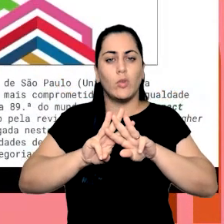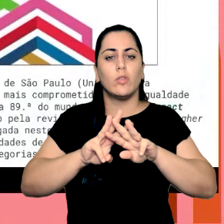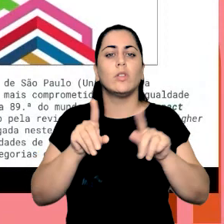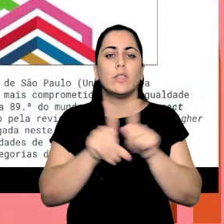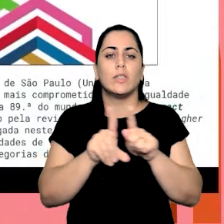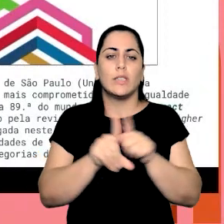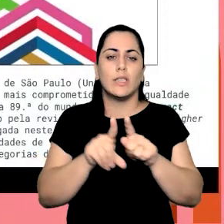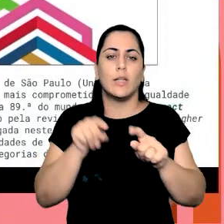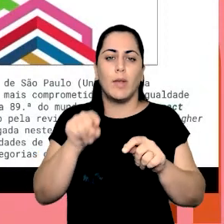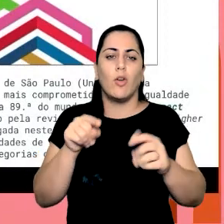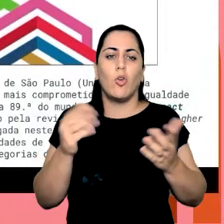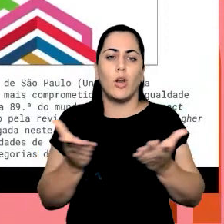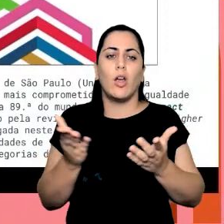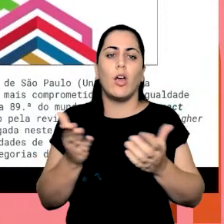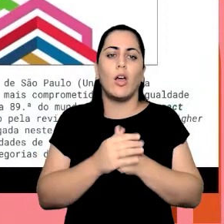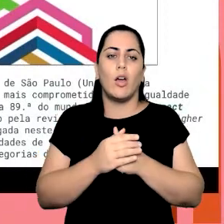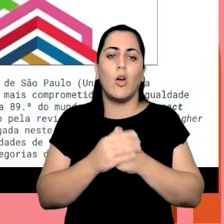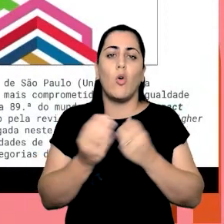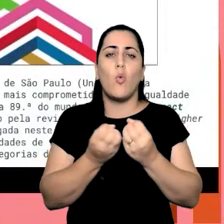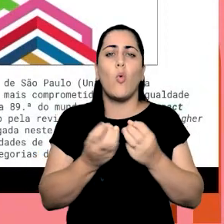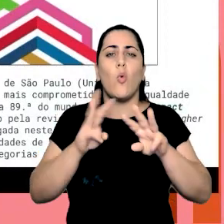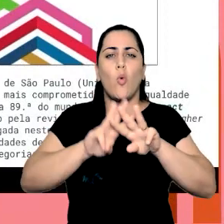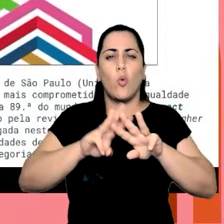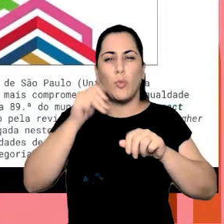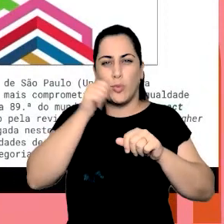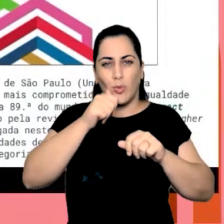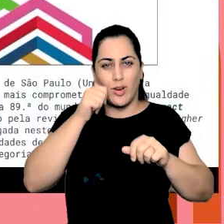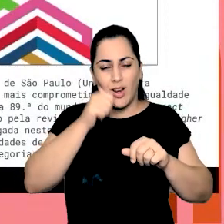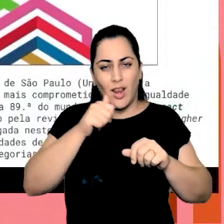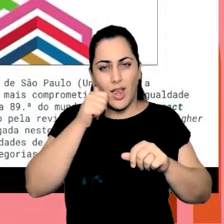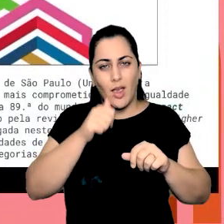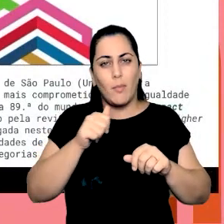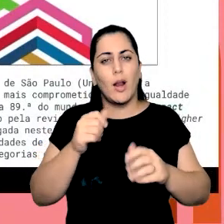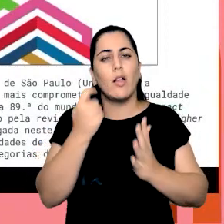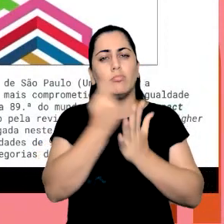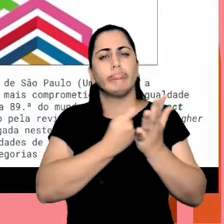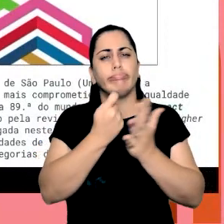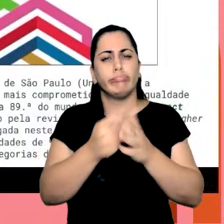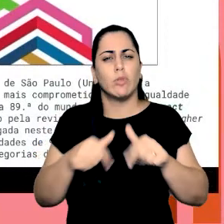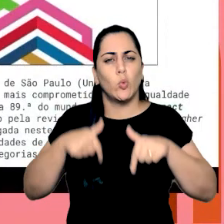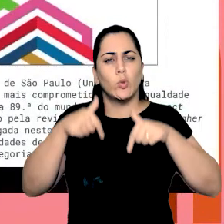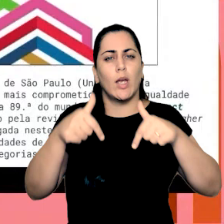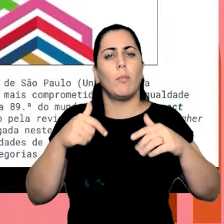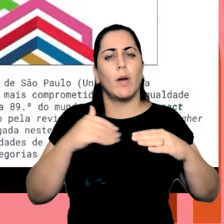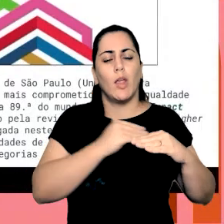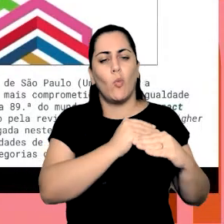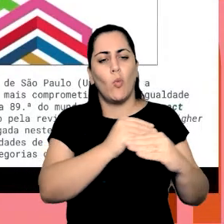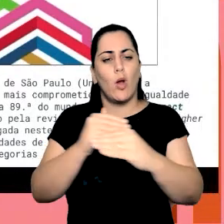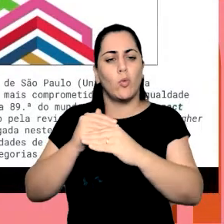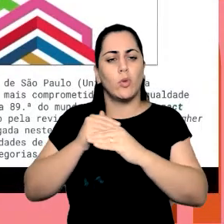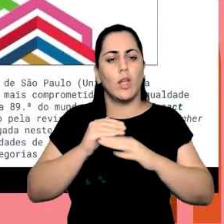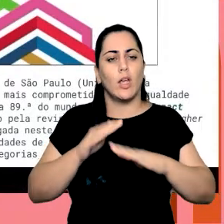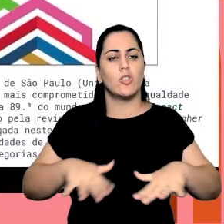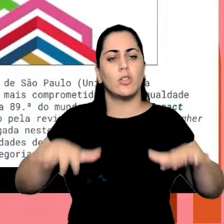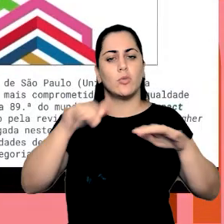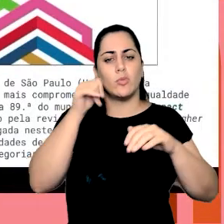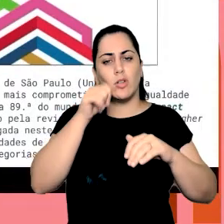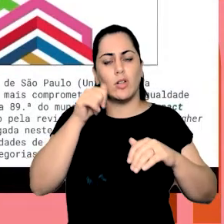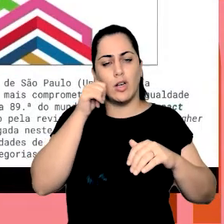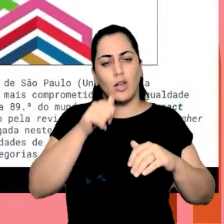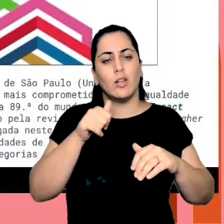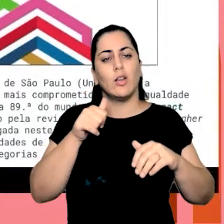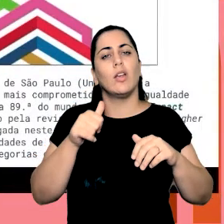HeForShe do ONU Mulheres para poder ampliar e lutar cada vez mais pela igualdade das mulheres a